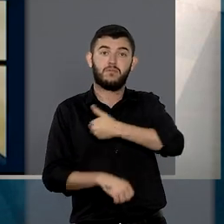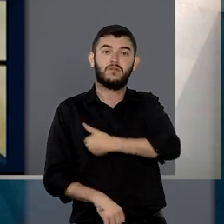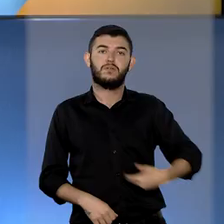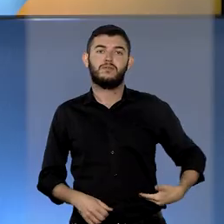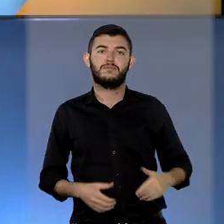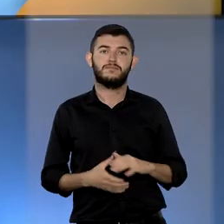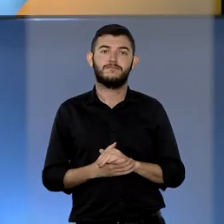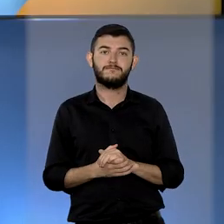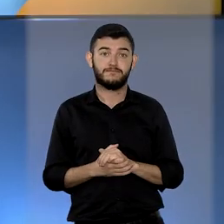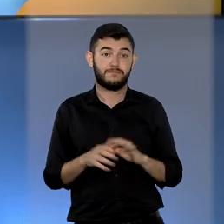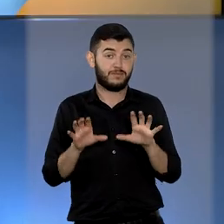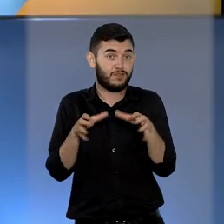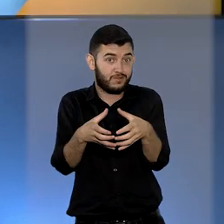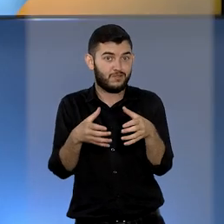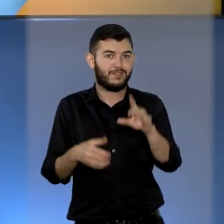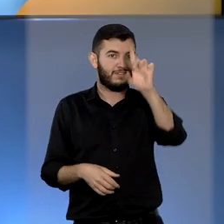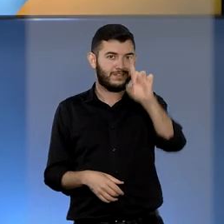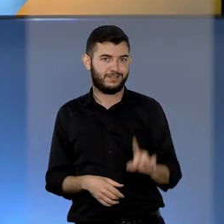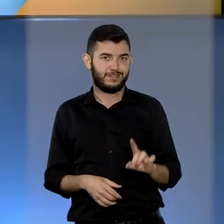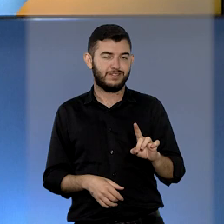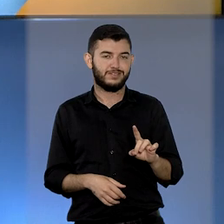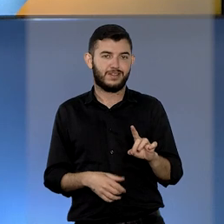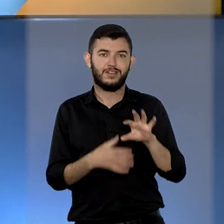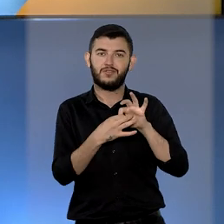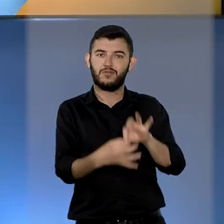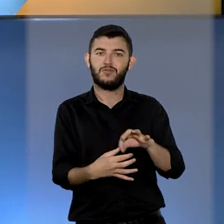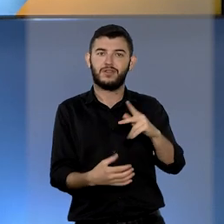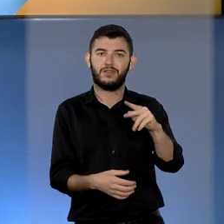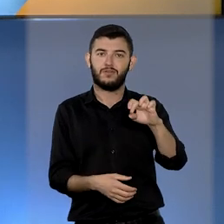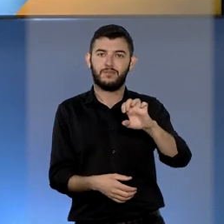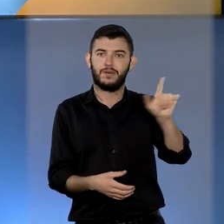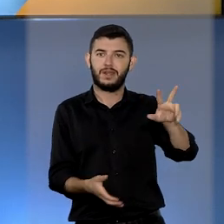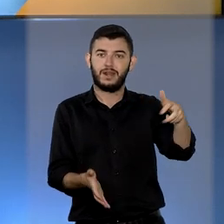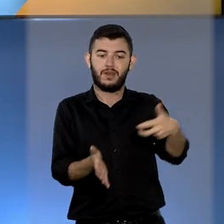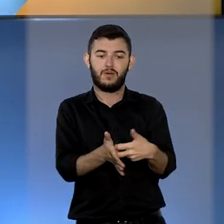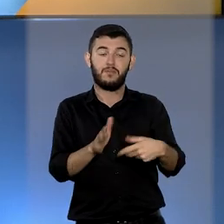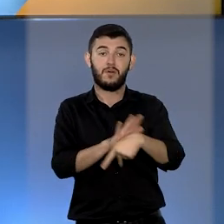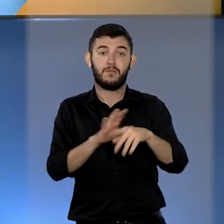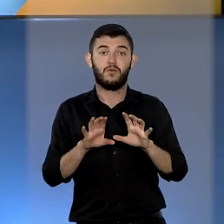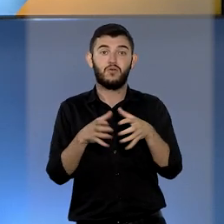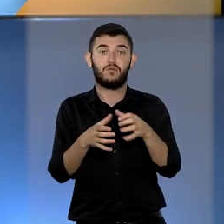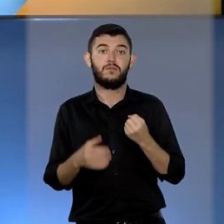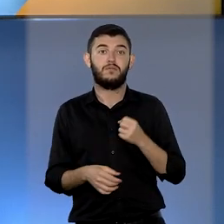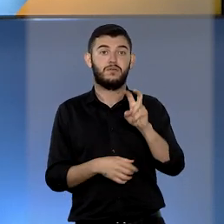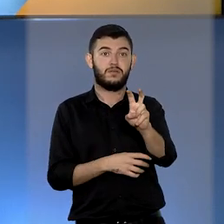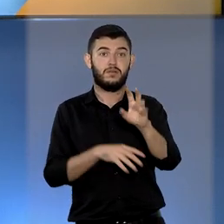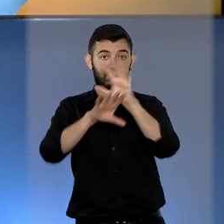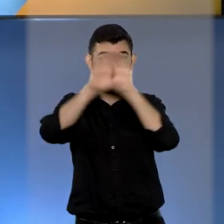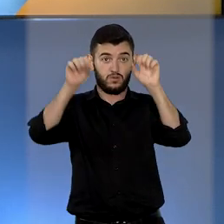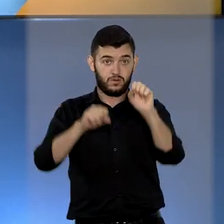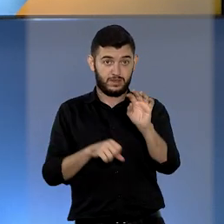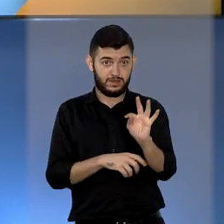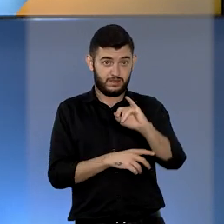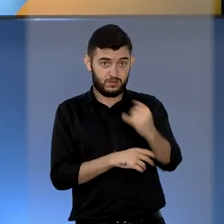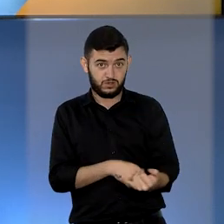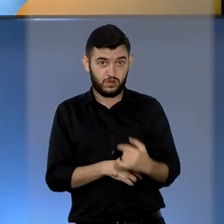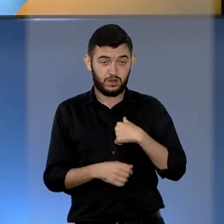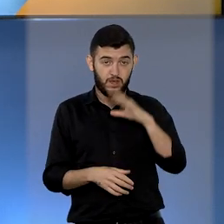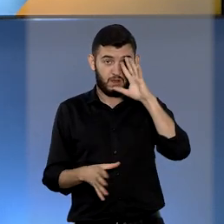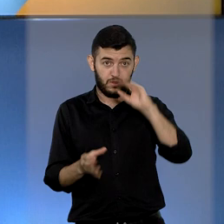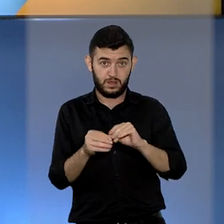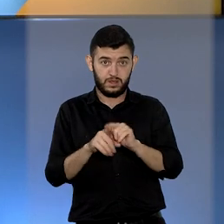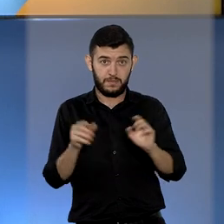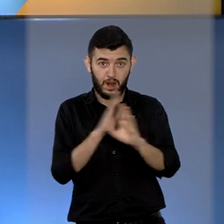Estado. Ainda nos colegiados de direito penal, a quinta turma do STJ viu possível estelionato